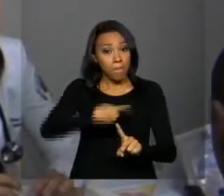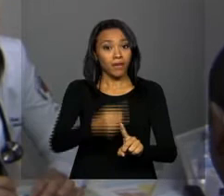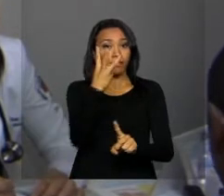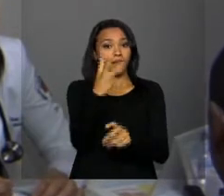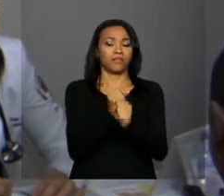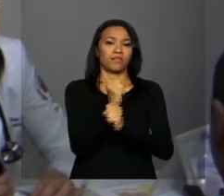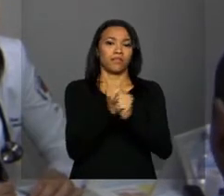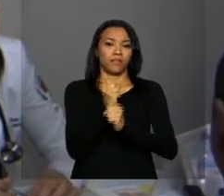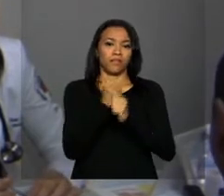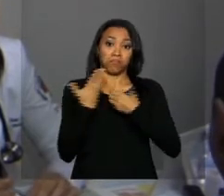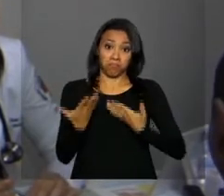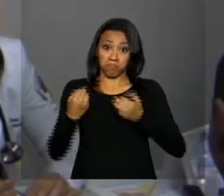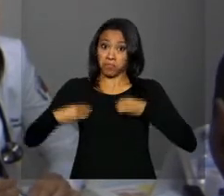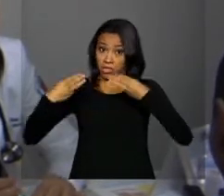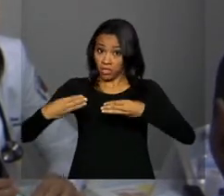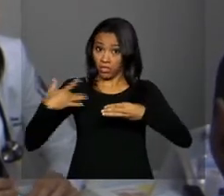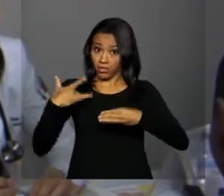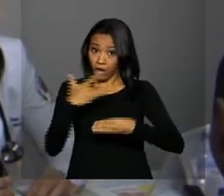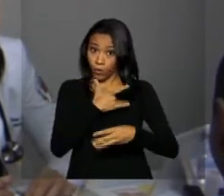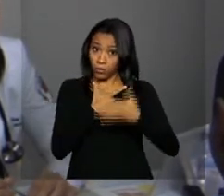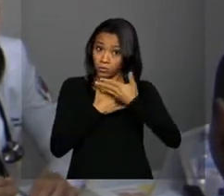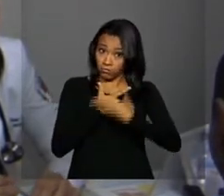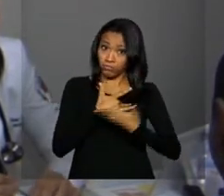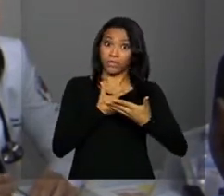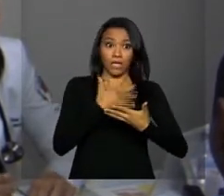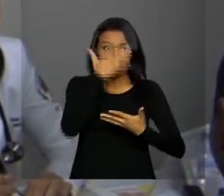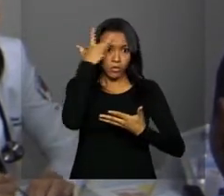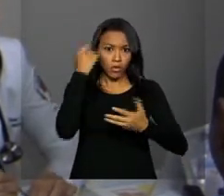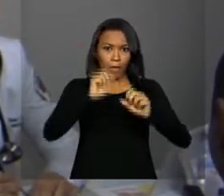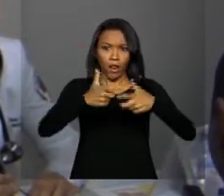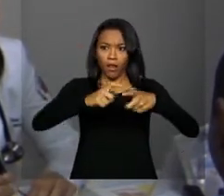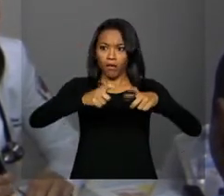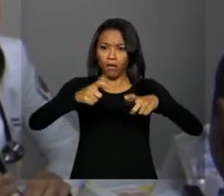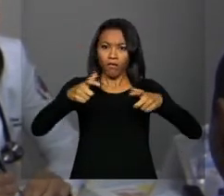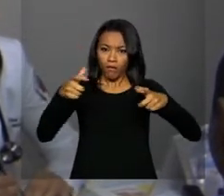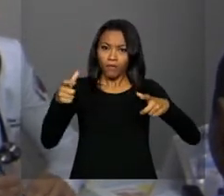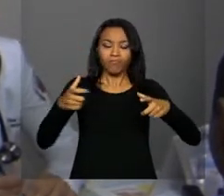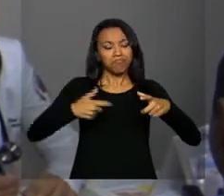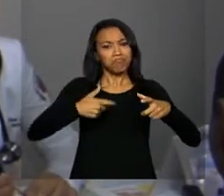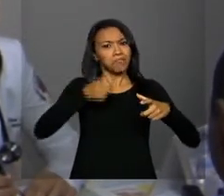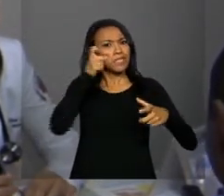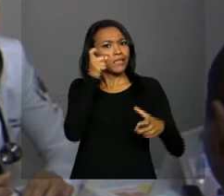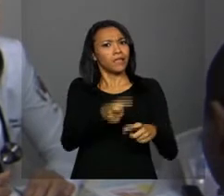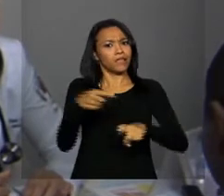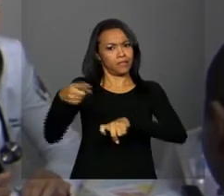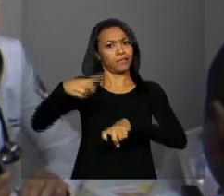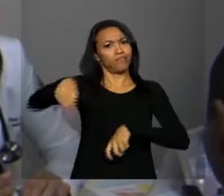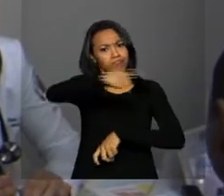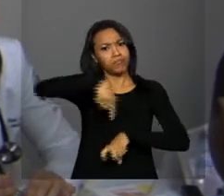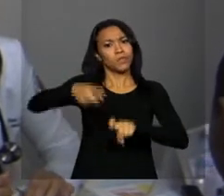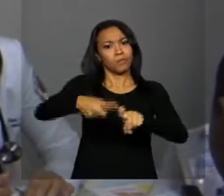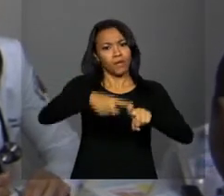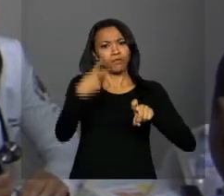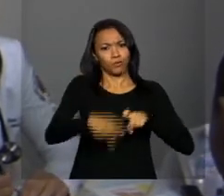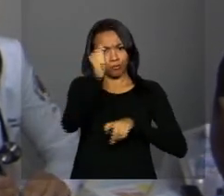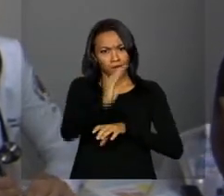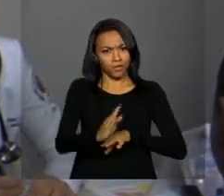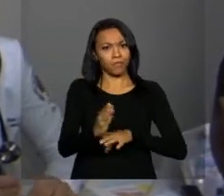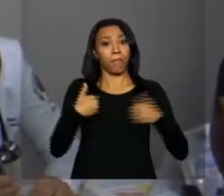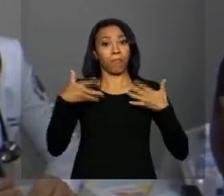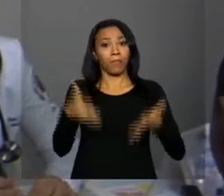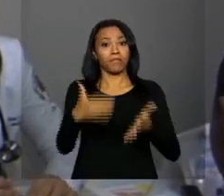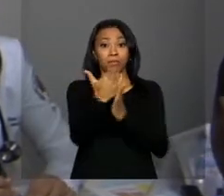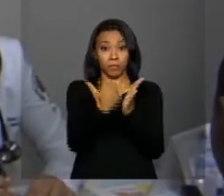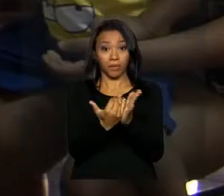Para o Ministério da Saúde, esse nível de adesão demonstra que o interesse dos profissionais brasileiros no Mais Médicos